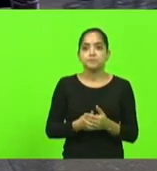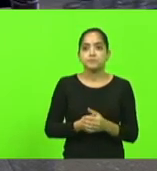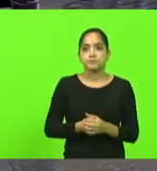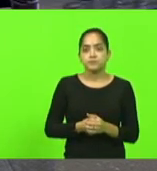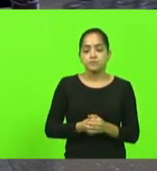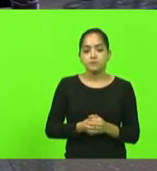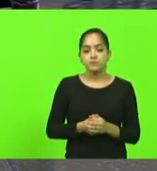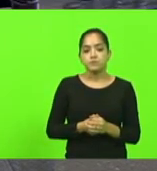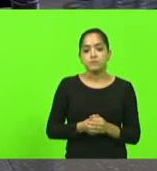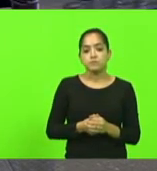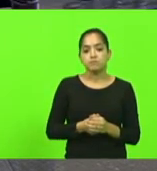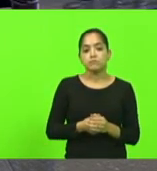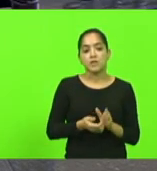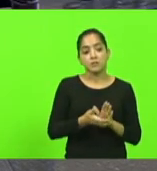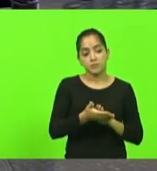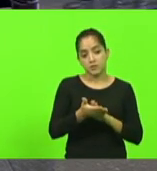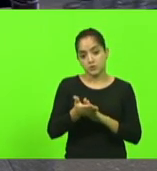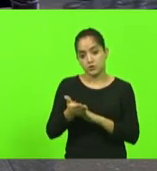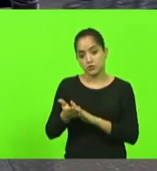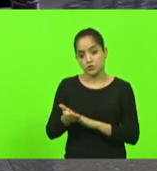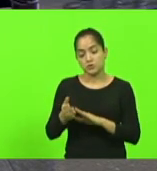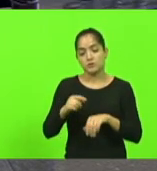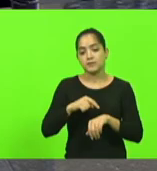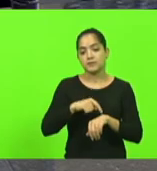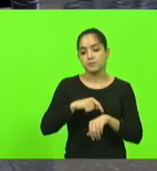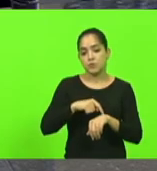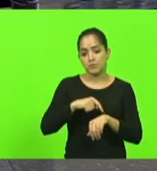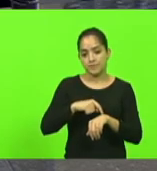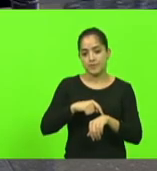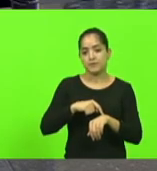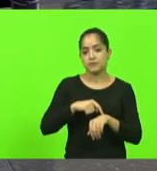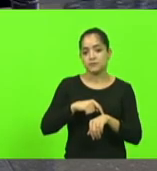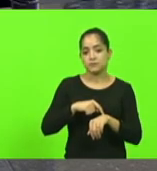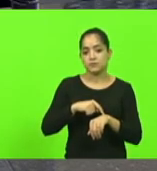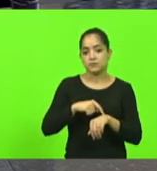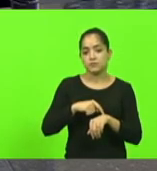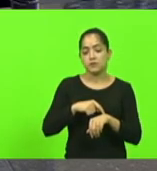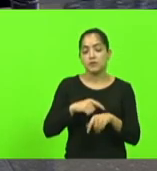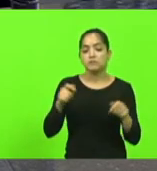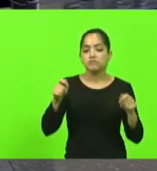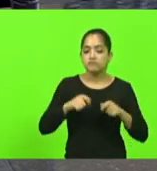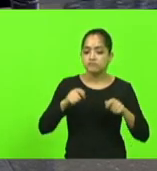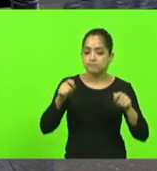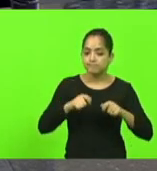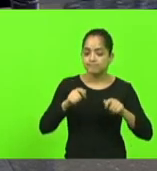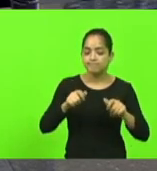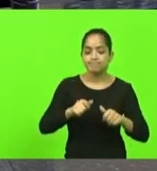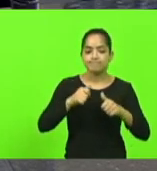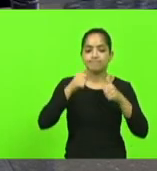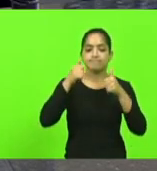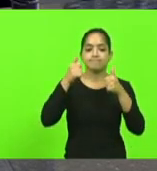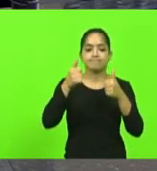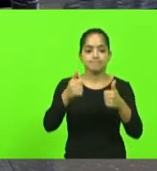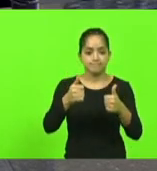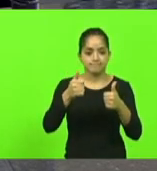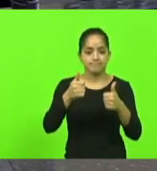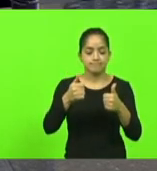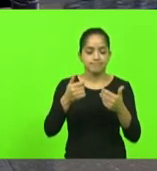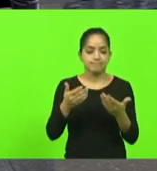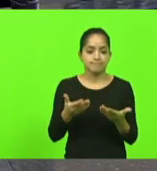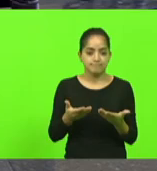prestigiando aqui o momento fazendo com que a gente possa realmente melhorar ainda o nosso